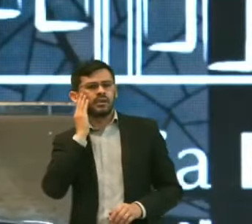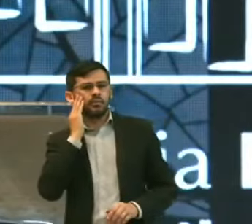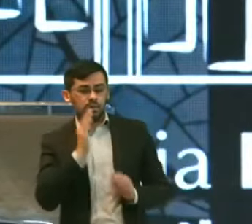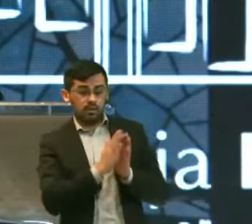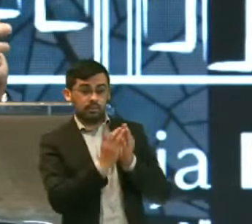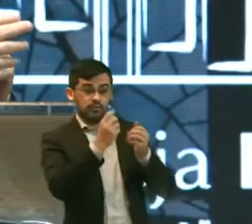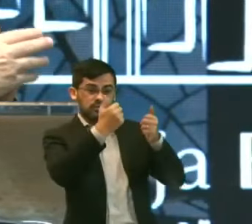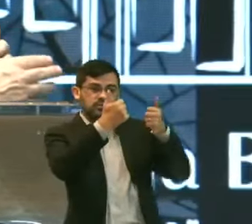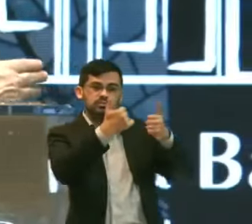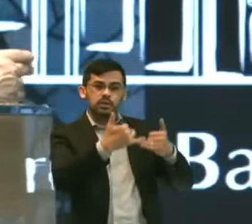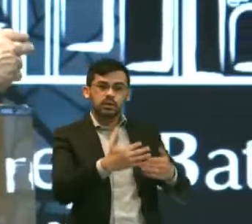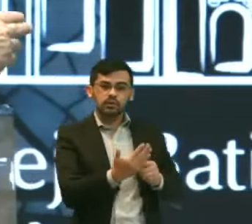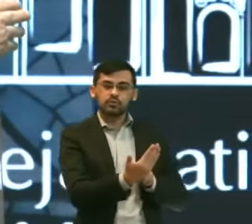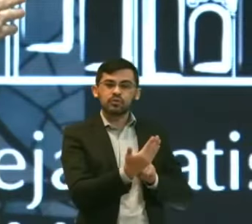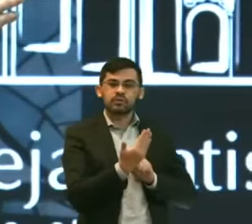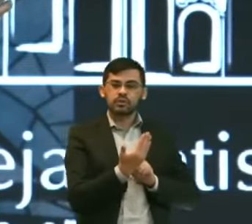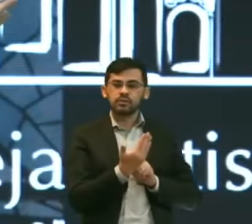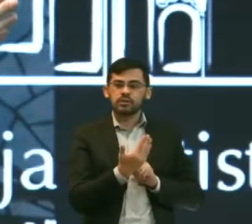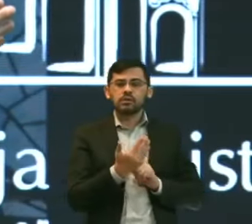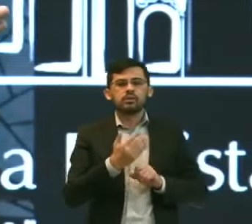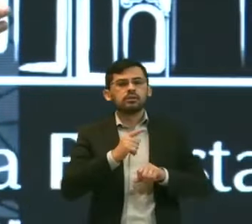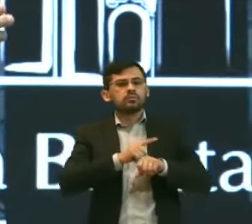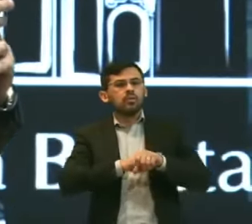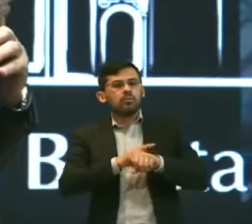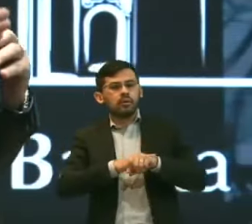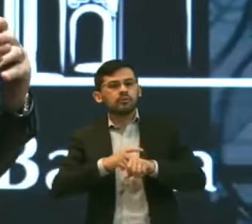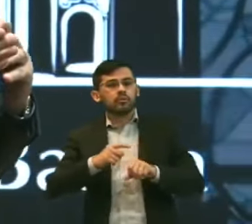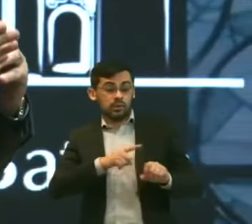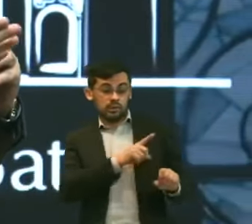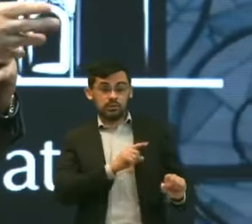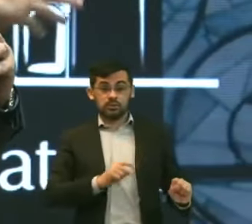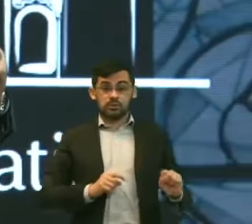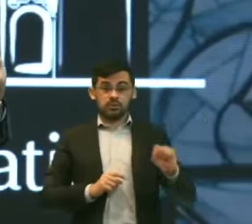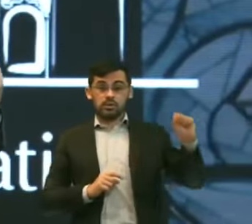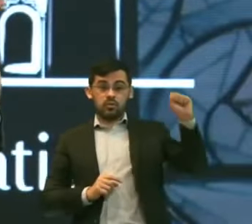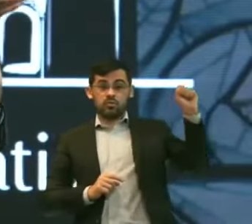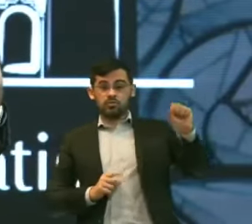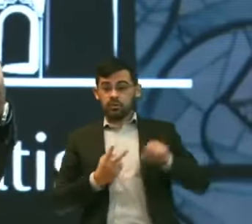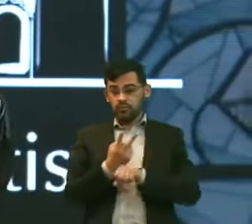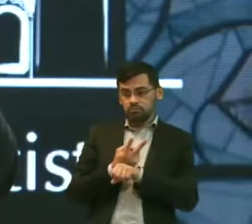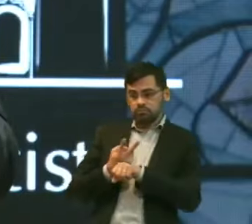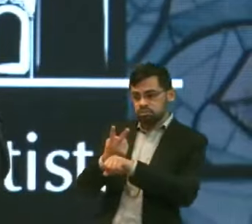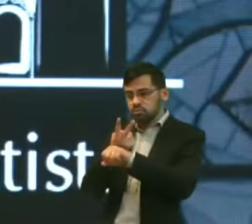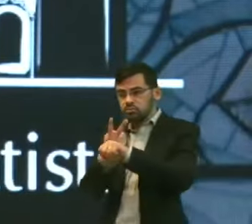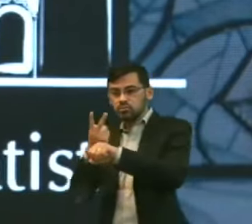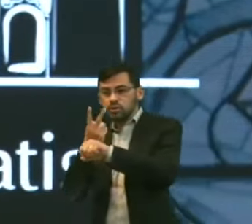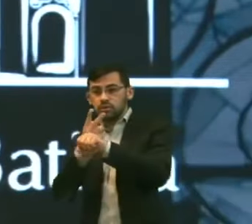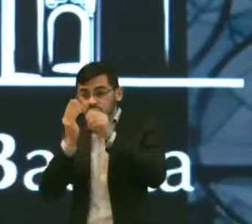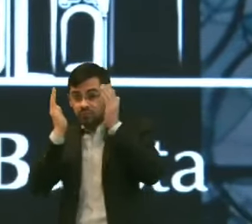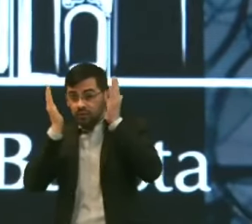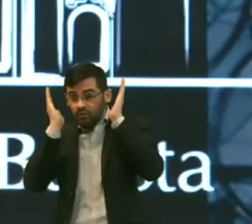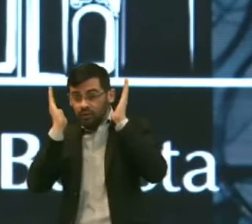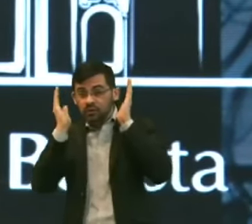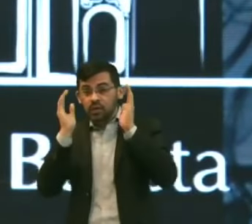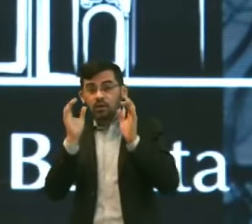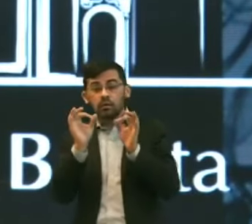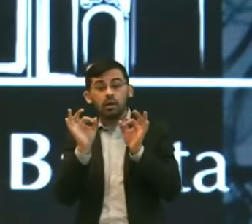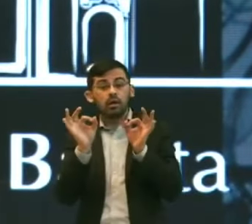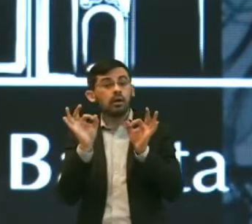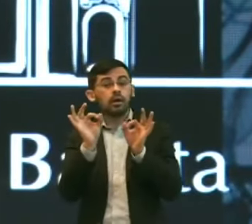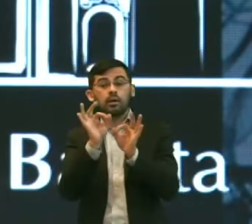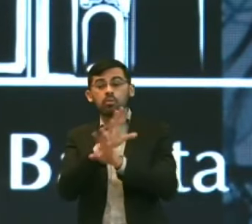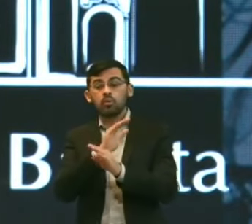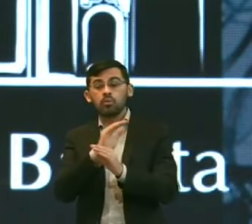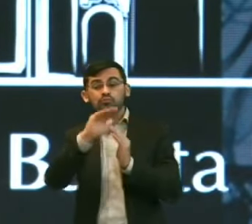Bíblia Está dizendo É que Nessa jornada Que Saúl Estava fazendo Para procurar As jumentas Tinha acabado